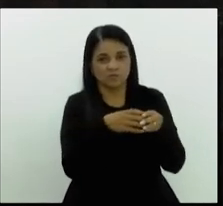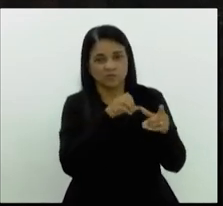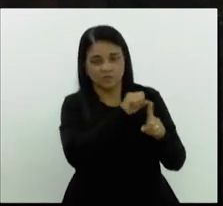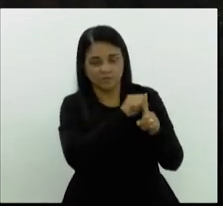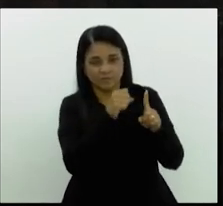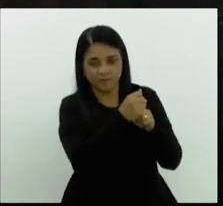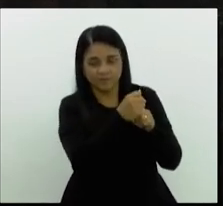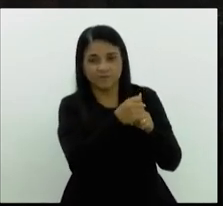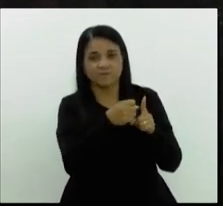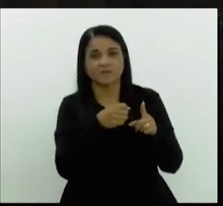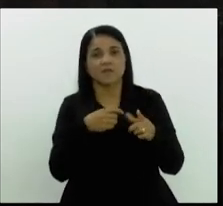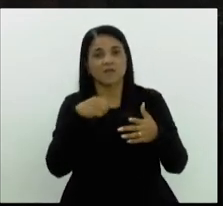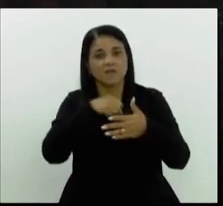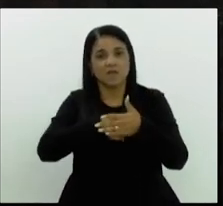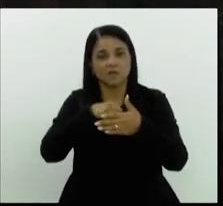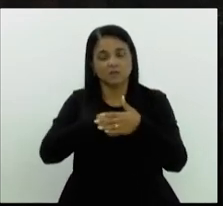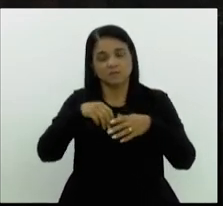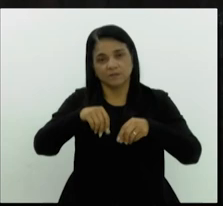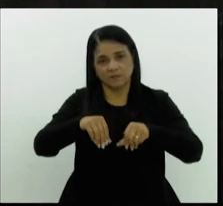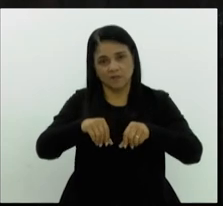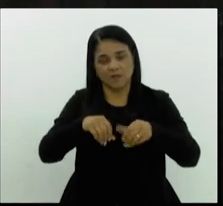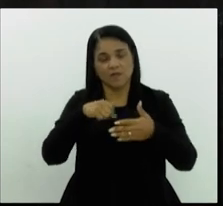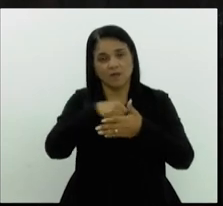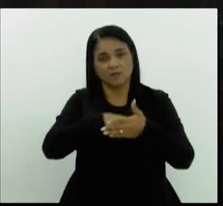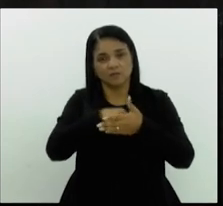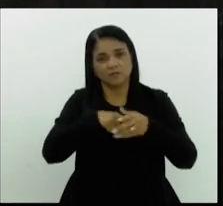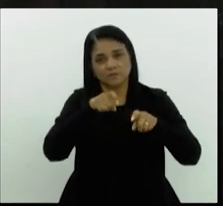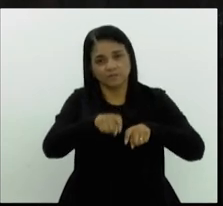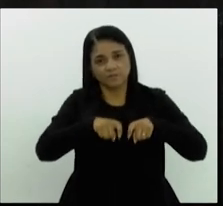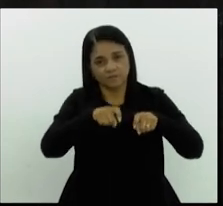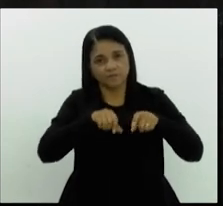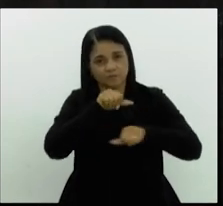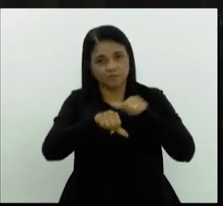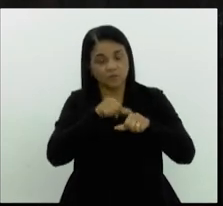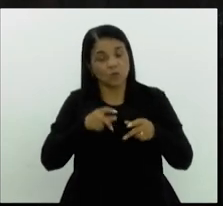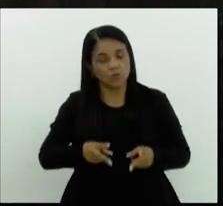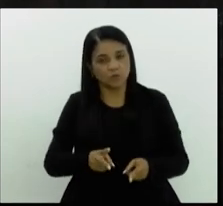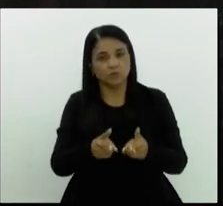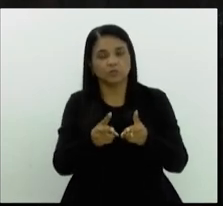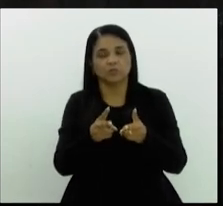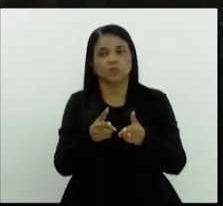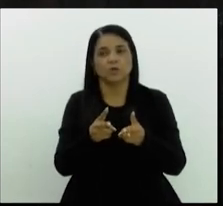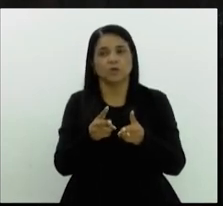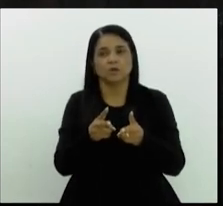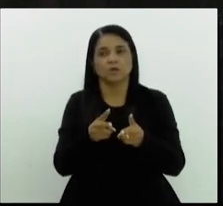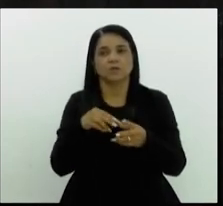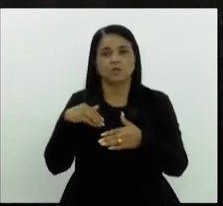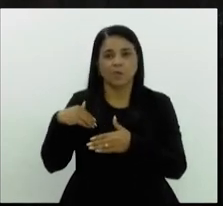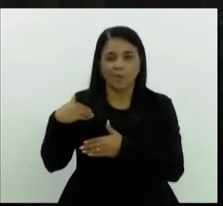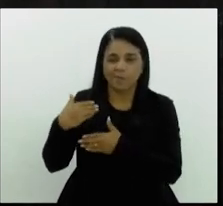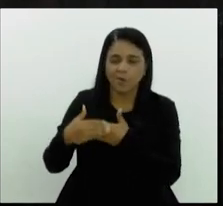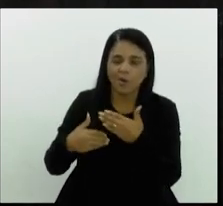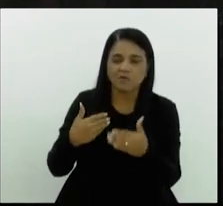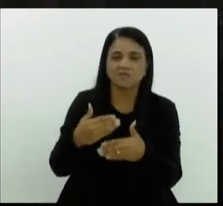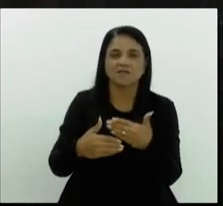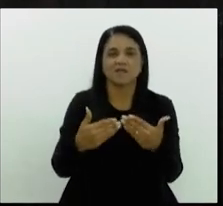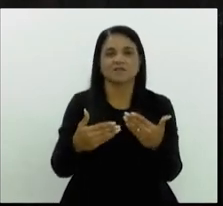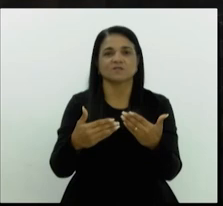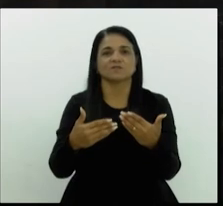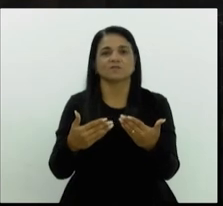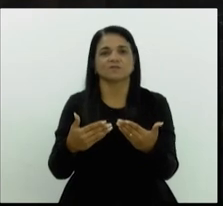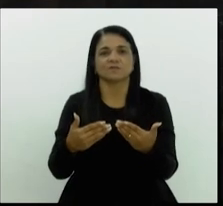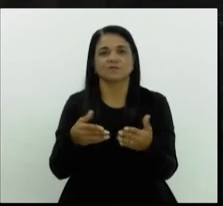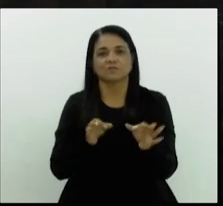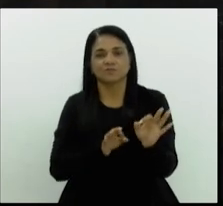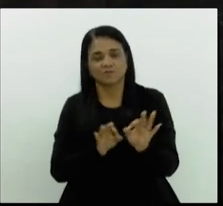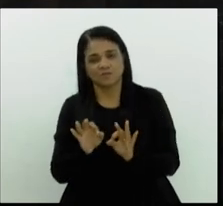pela terra e a luta pela reforma agrária, que ainda continuam num processo de demandas